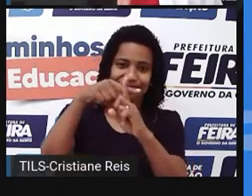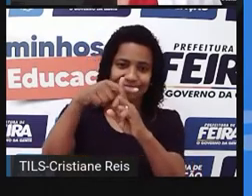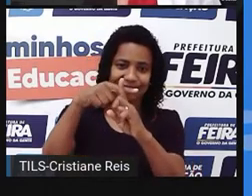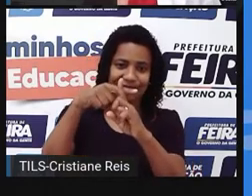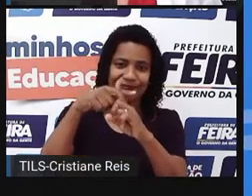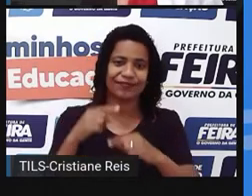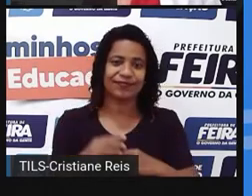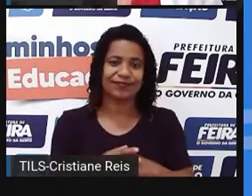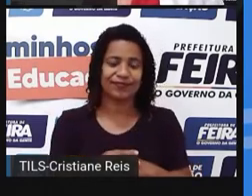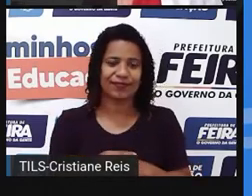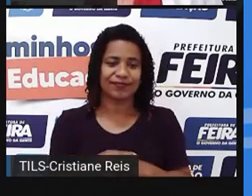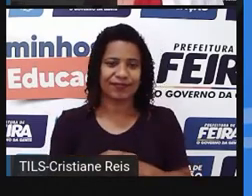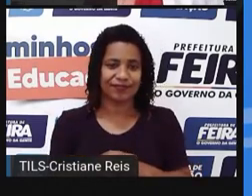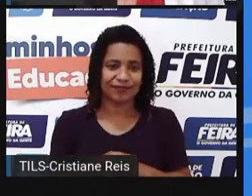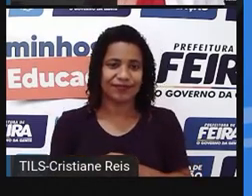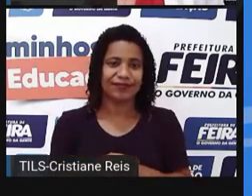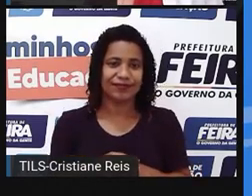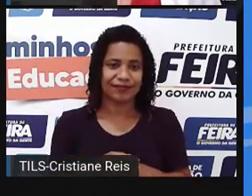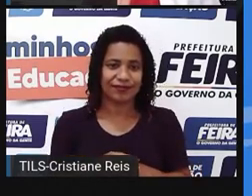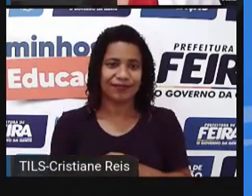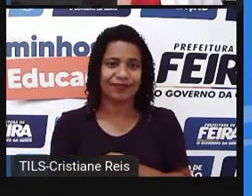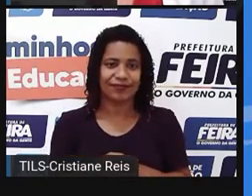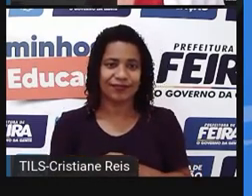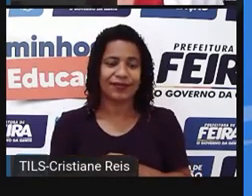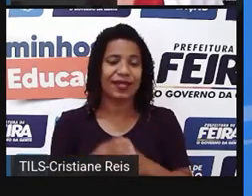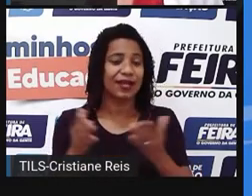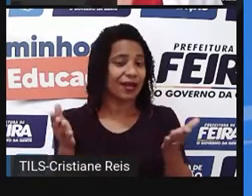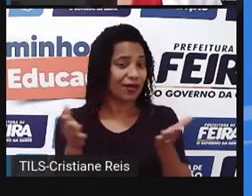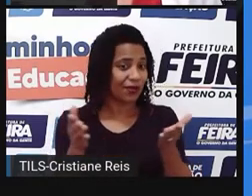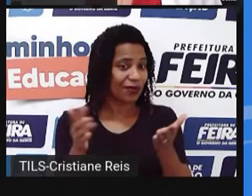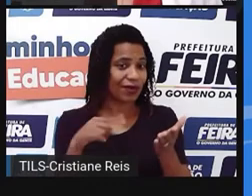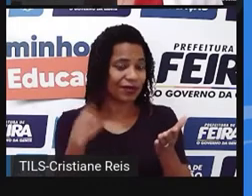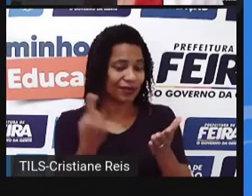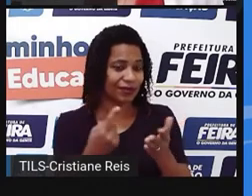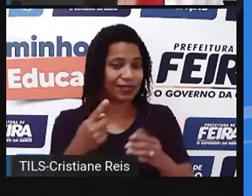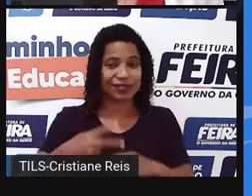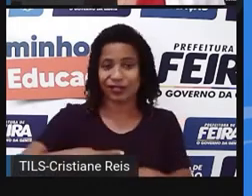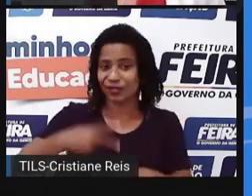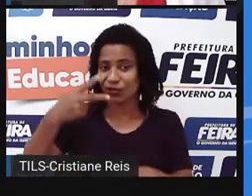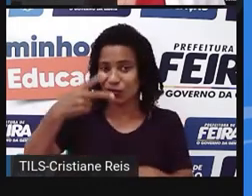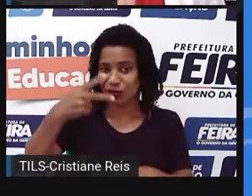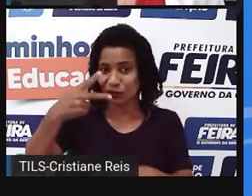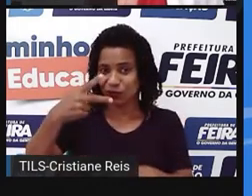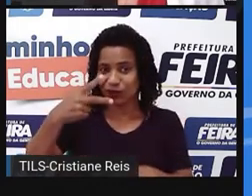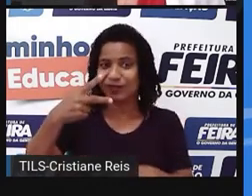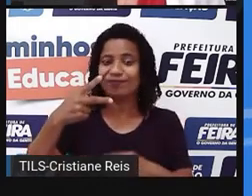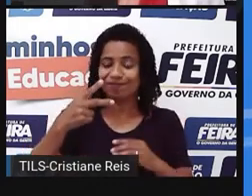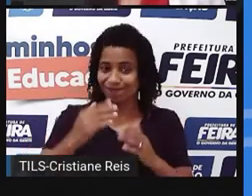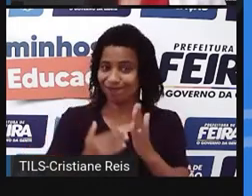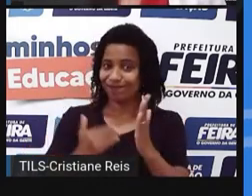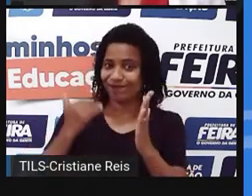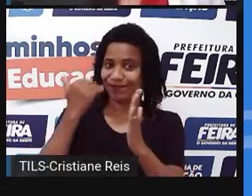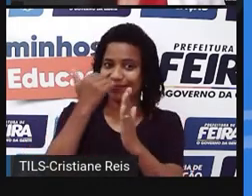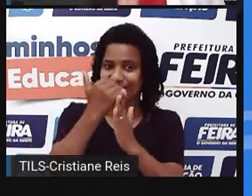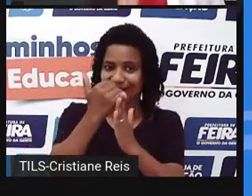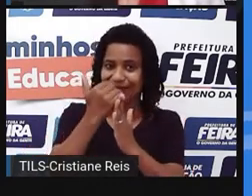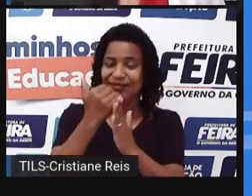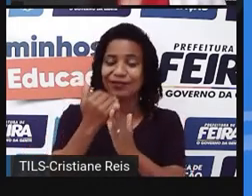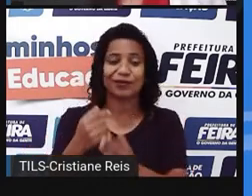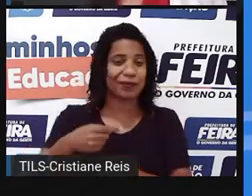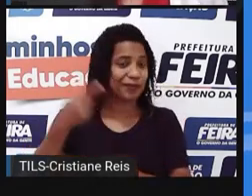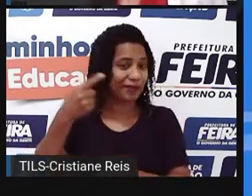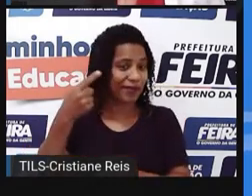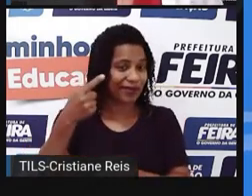E vou parar por aqui, porque a gente precisa agora passar para a segunda fase. E eu deixo aí como atividade para que vocês